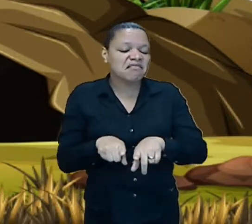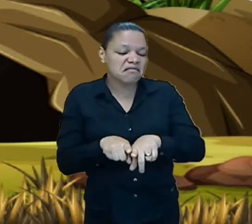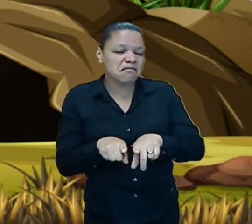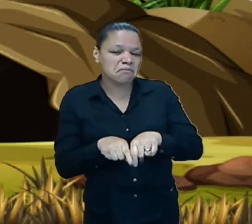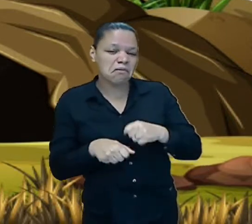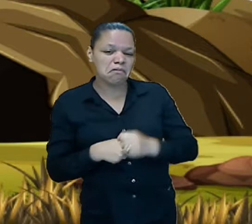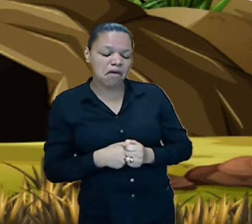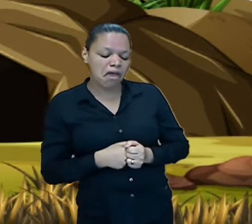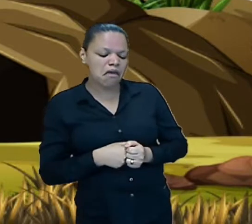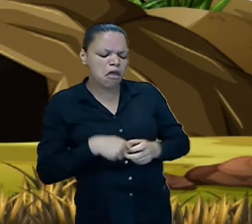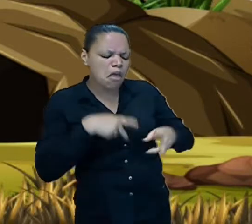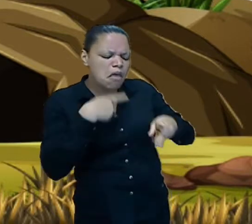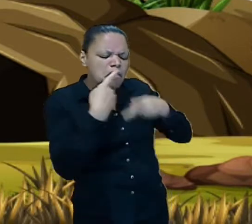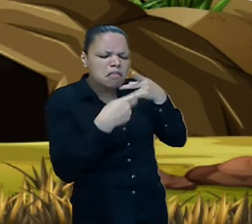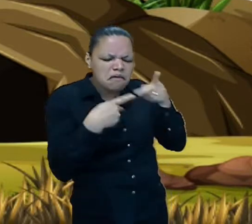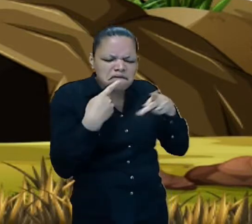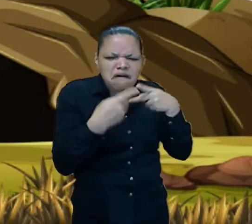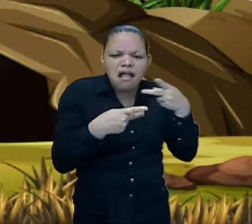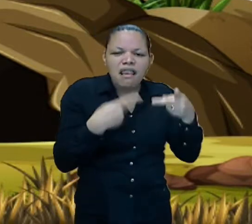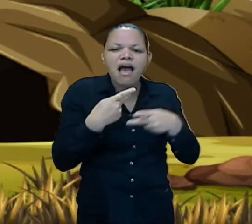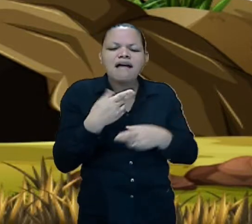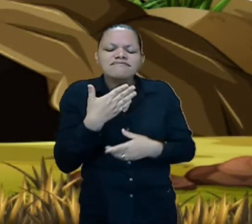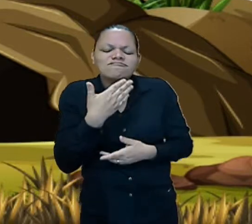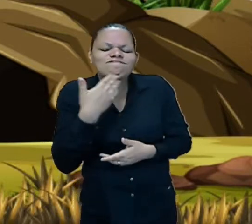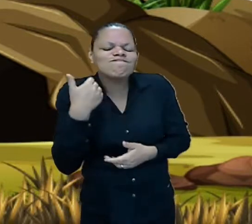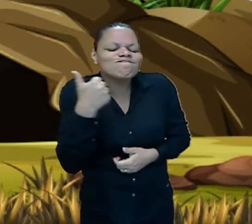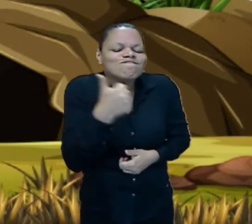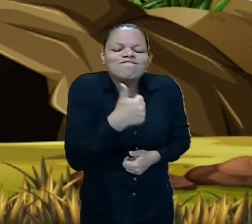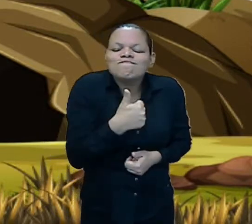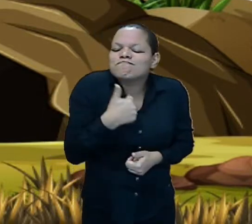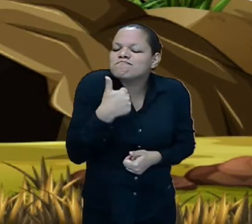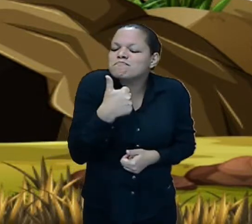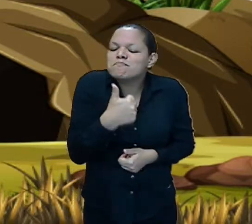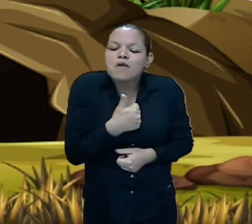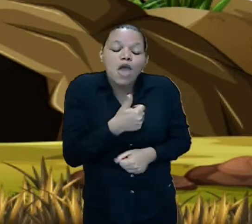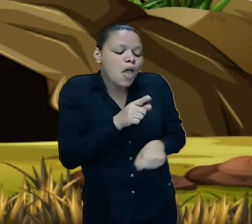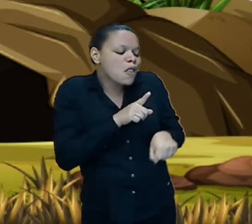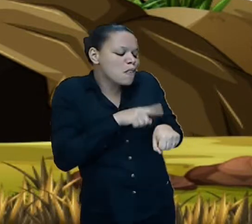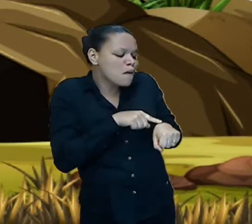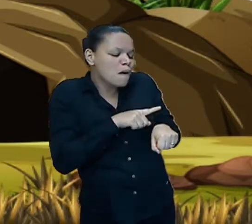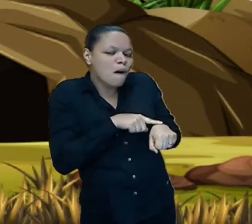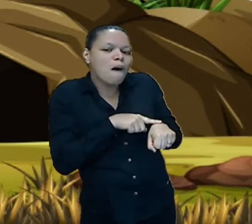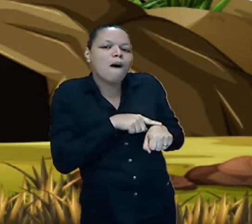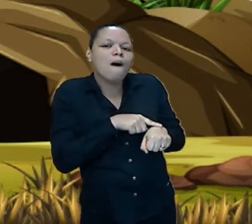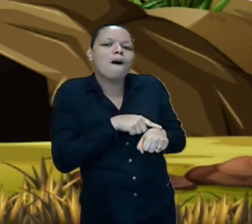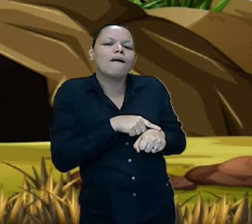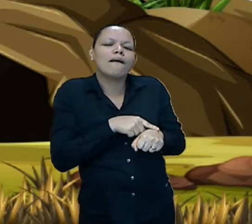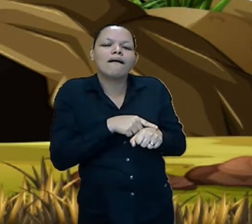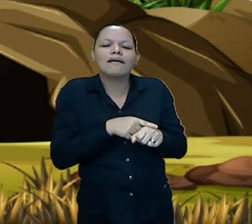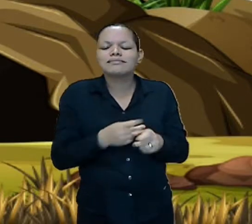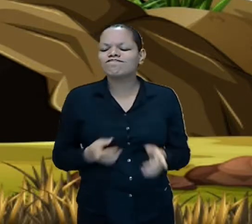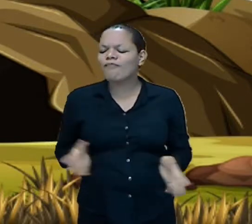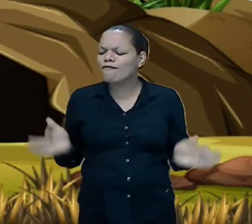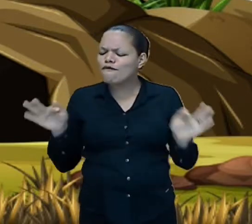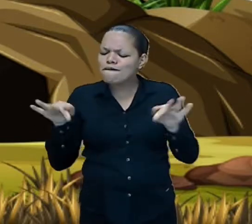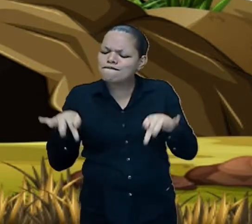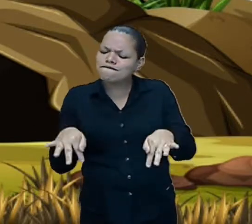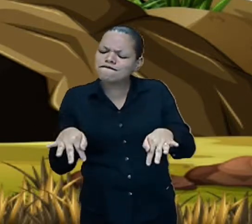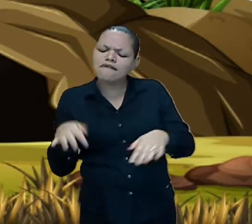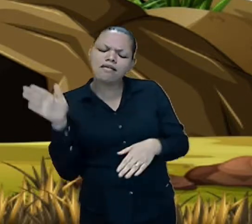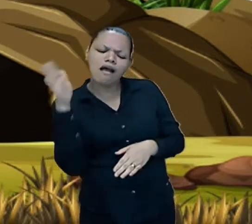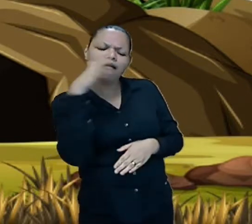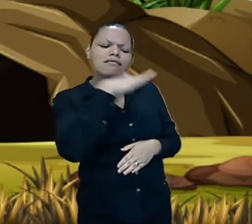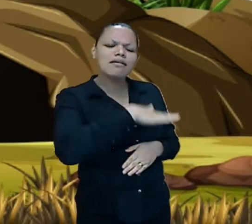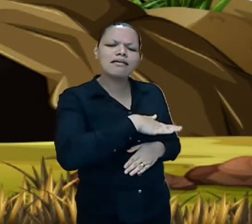que a melhor hora do dia era o final da tarde, quando o sorveteiro